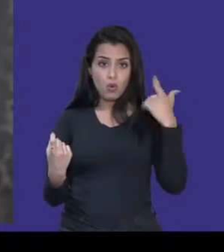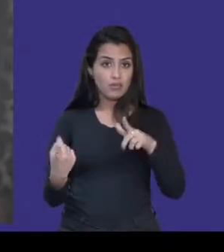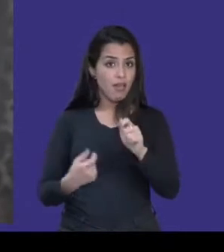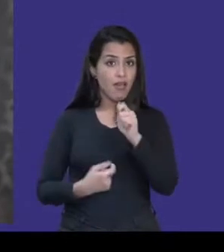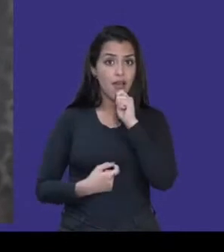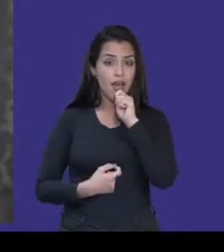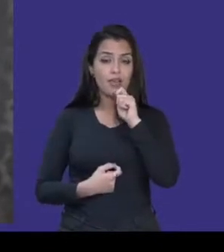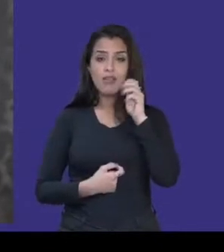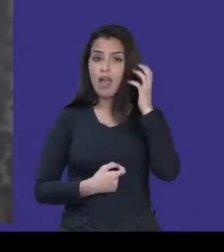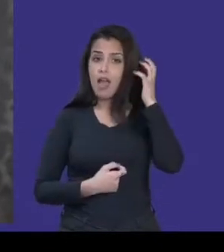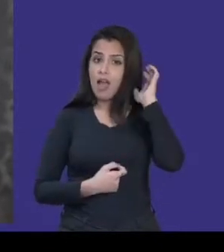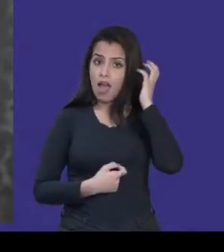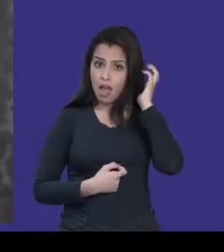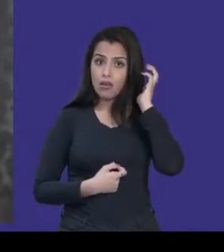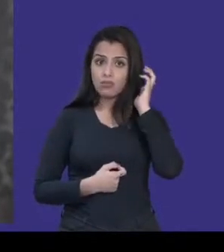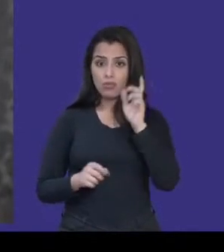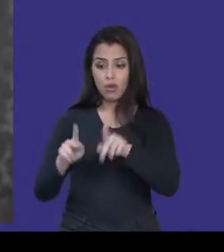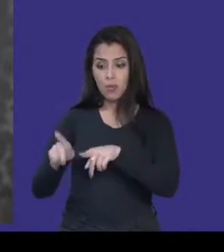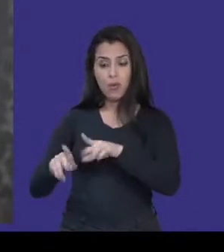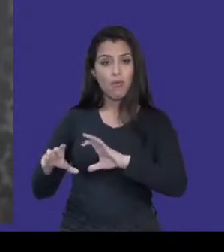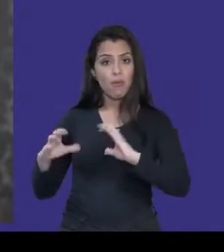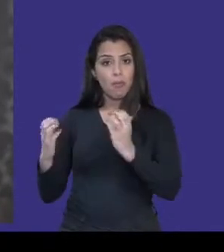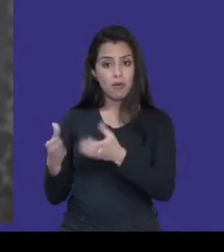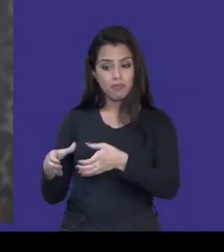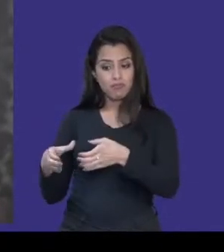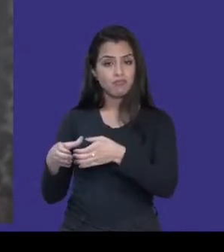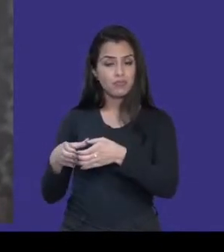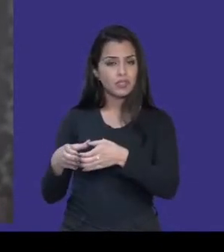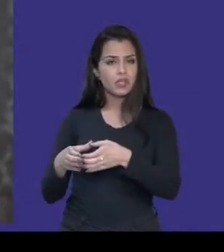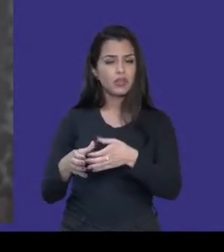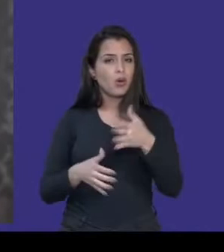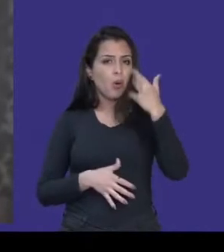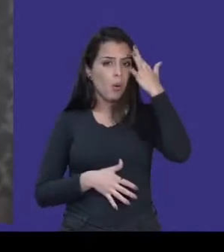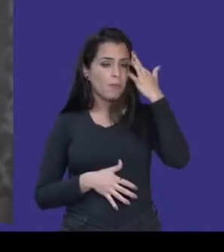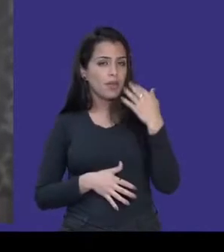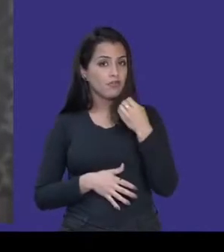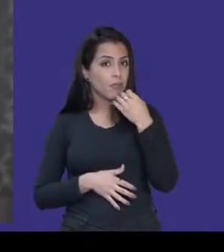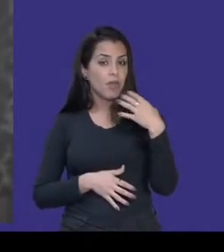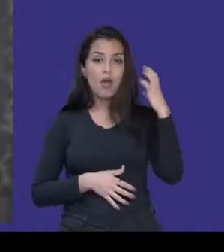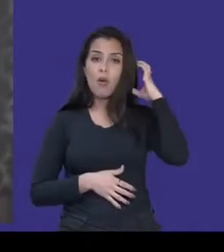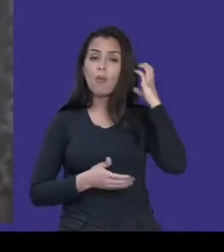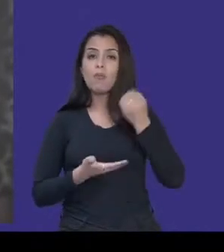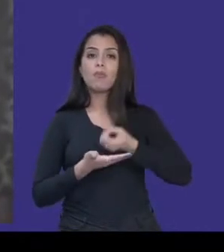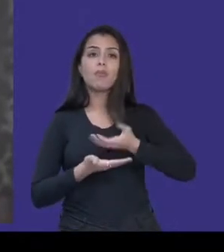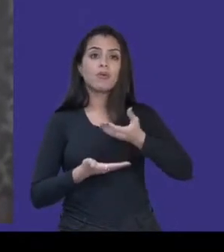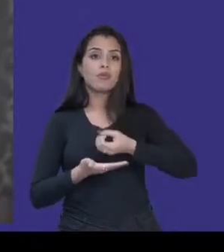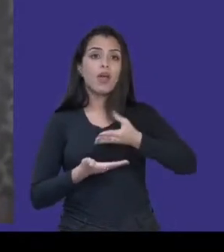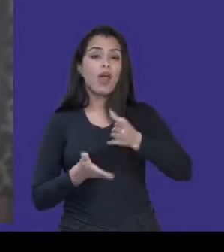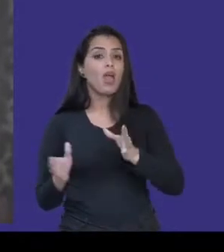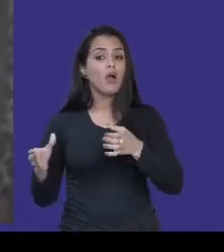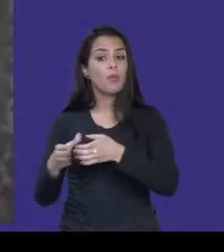também o único público que não conseguiria entender o conteúdo do podcast, é aquele que é surdo.